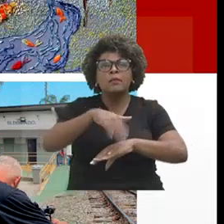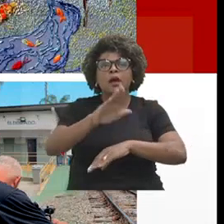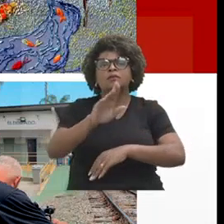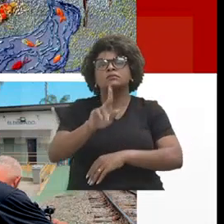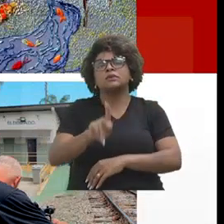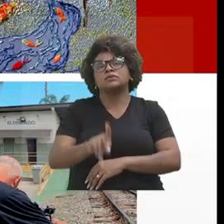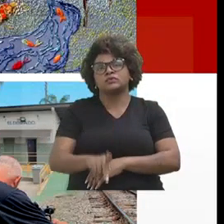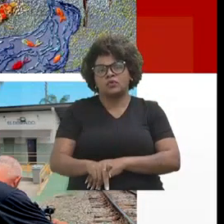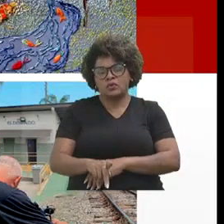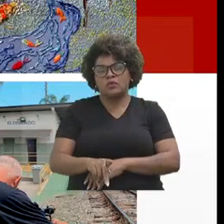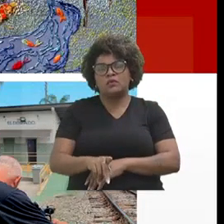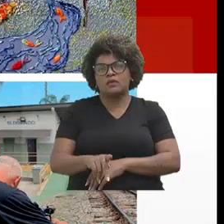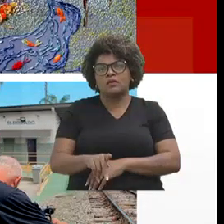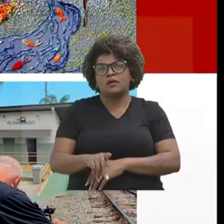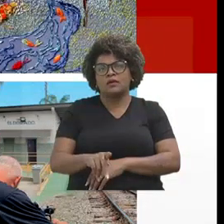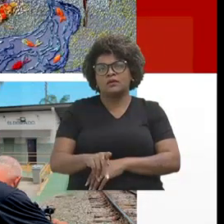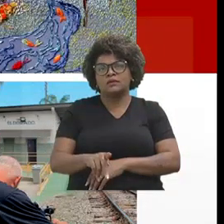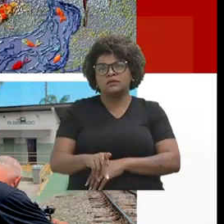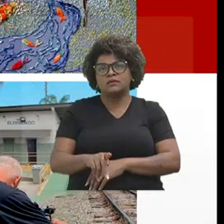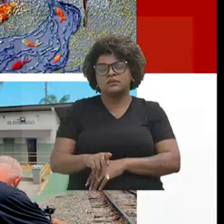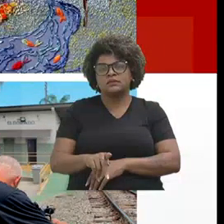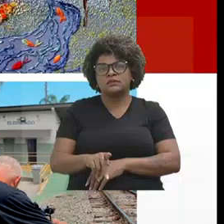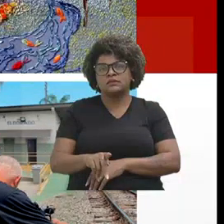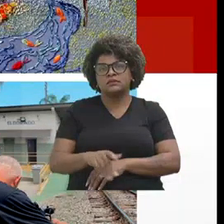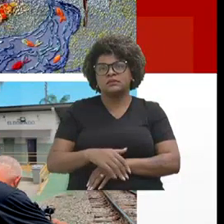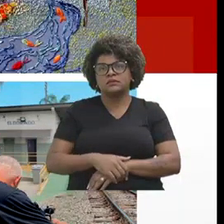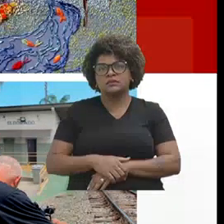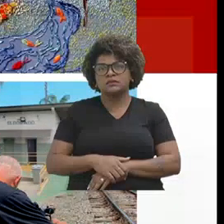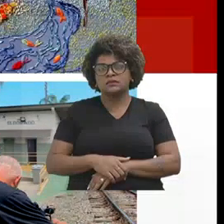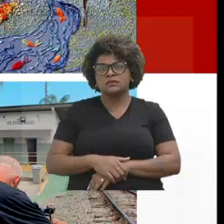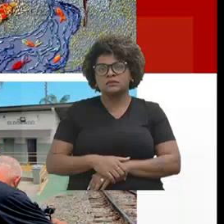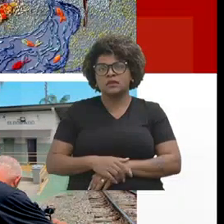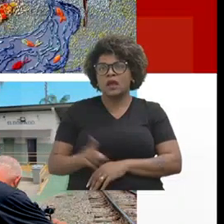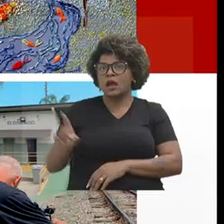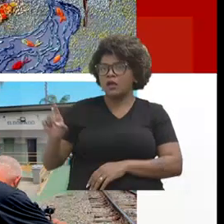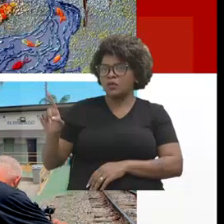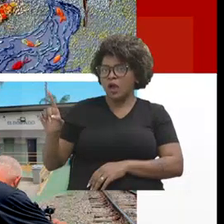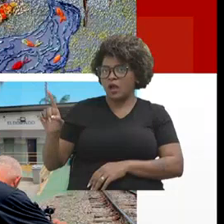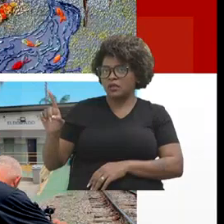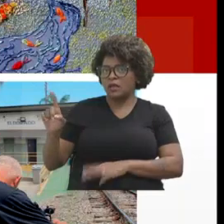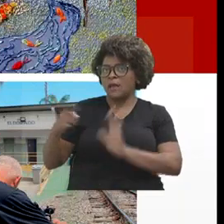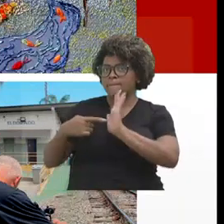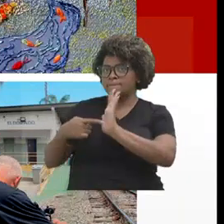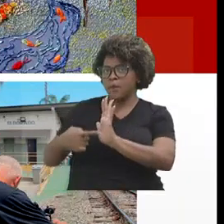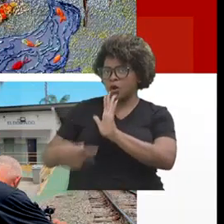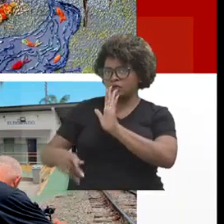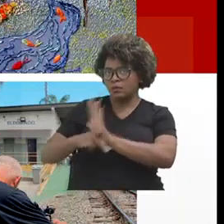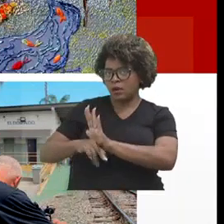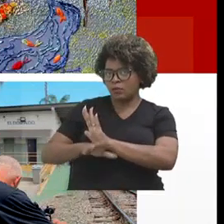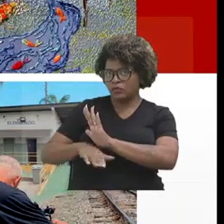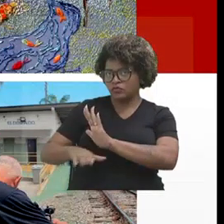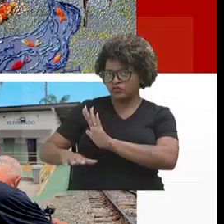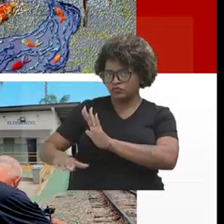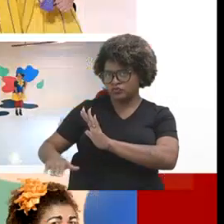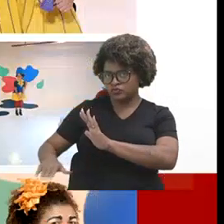gente está tratando aqui da parte de infantil. Aqui já é uma página mais geral.